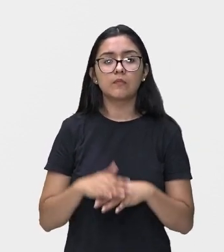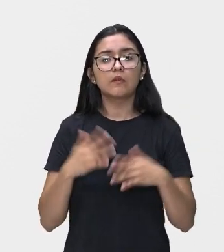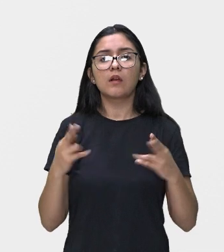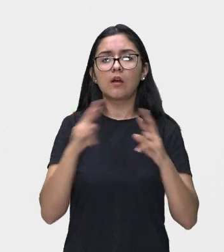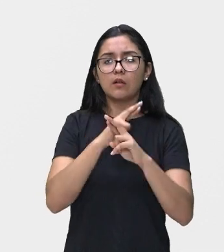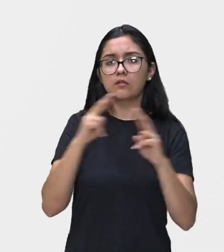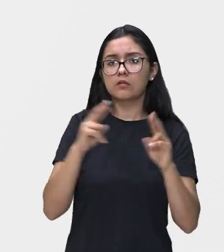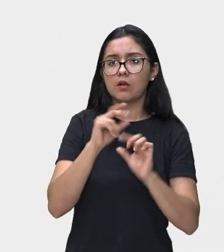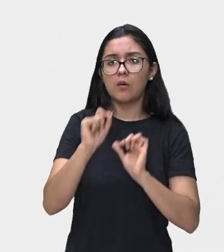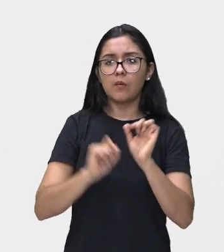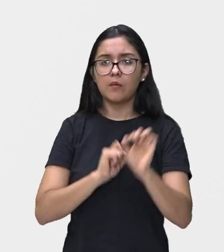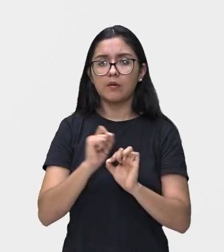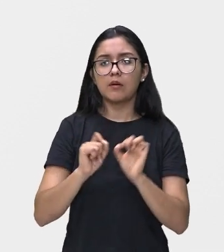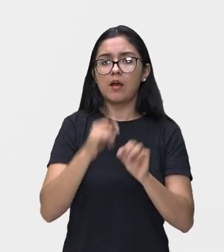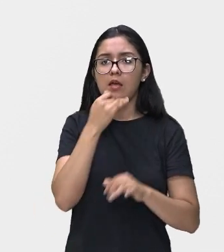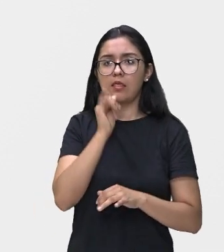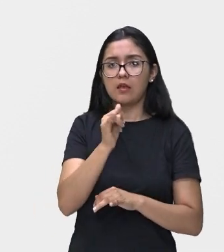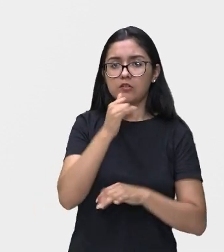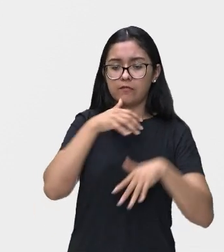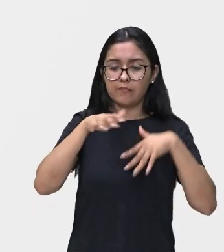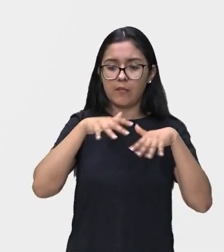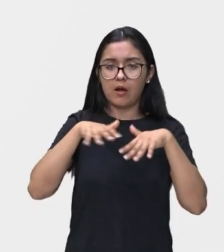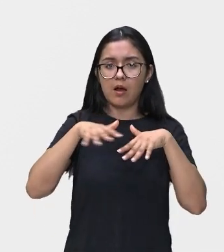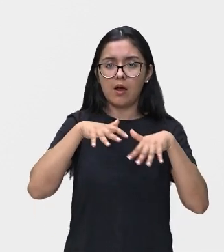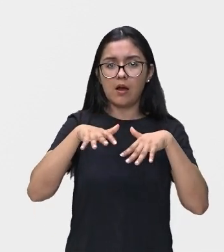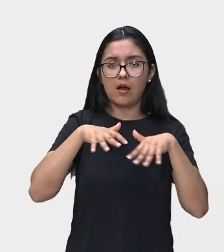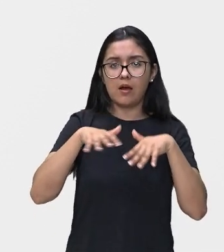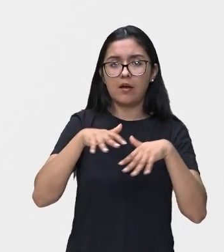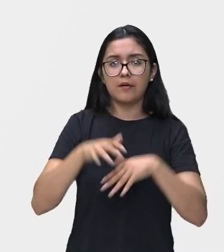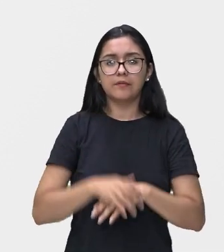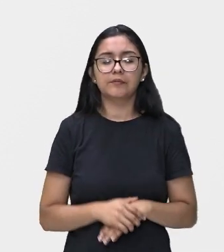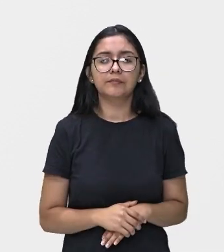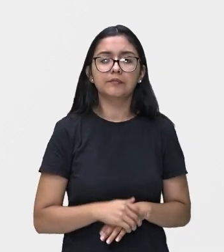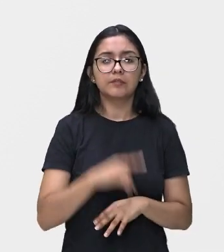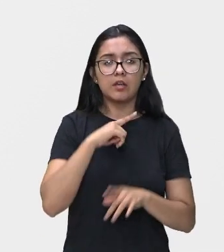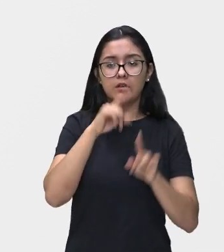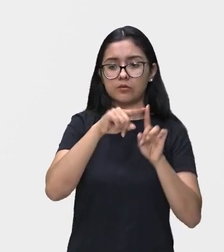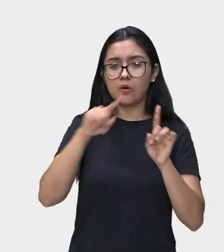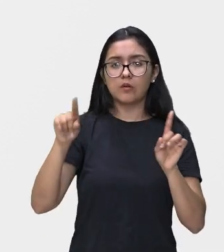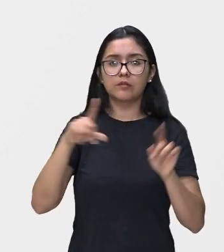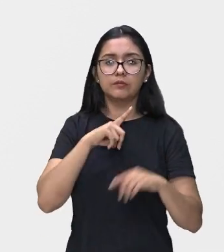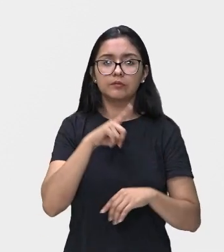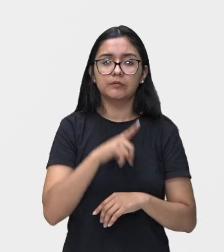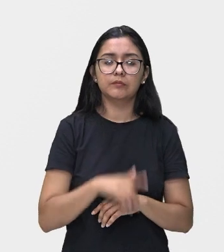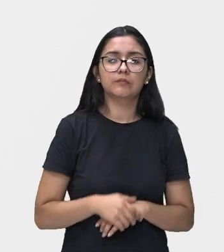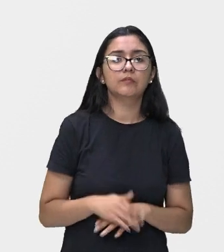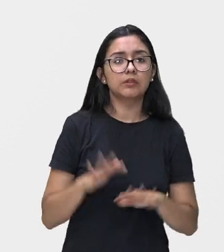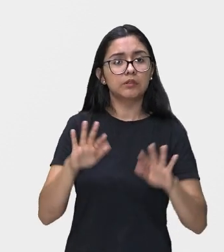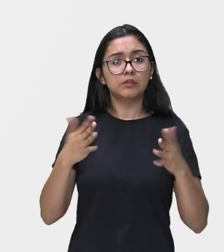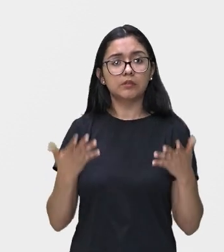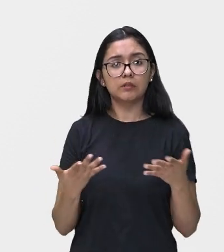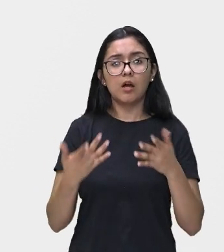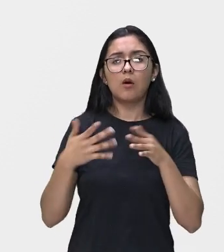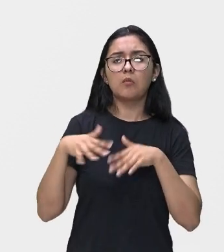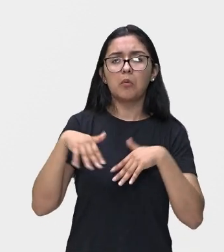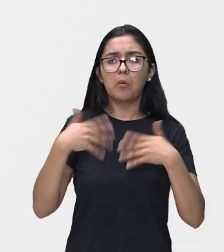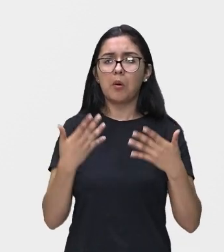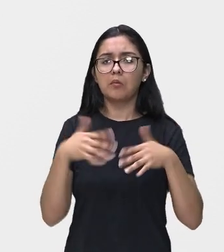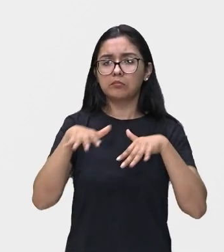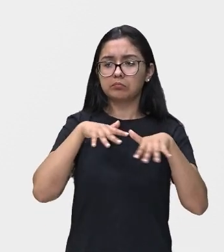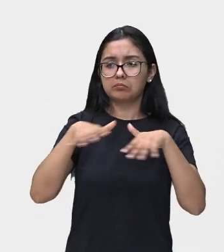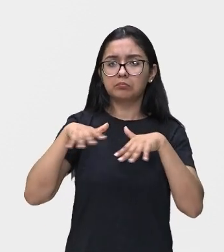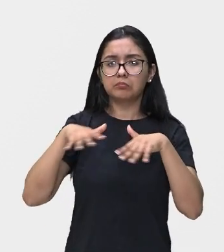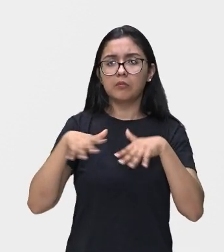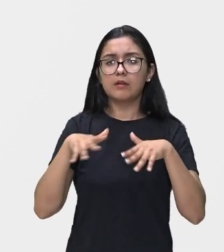relacionada à energia de vibração da fonte que permite as ondas sonoras. Então, a intensidade é sempre